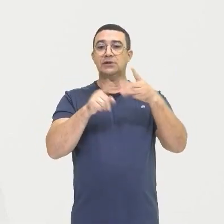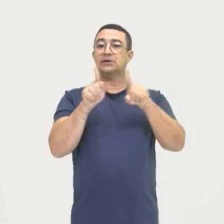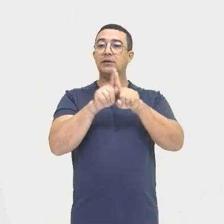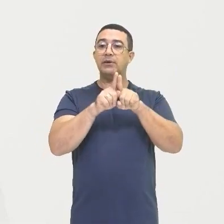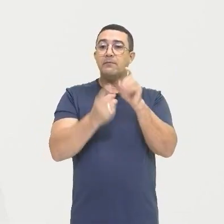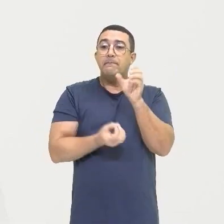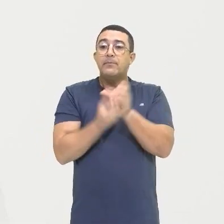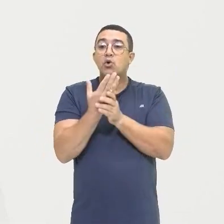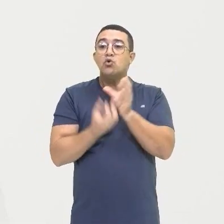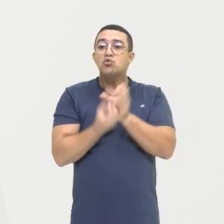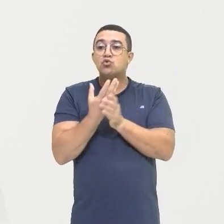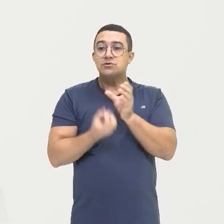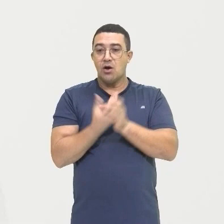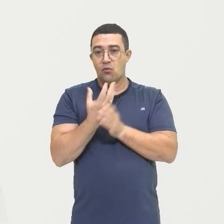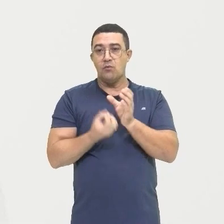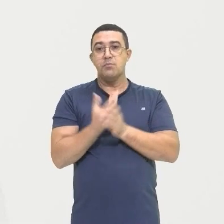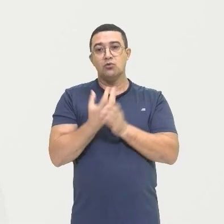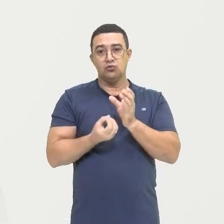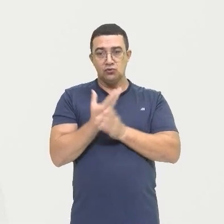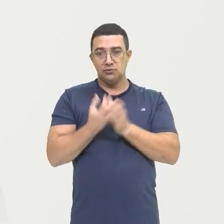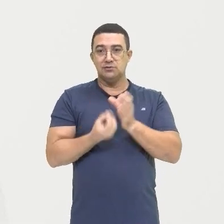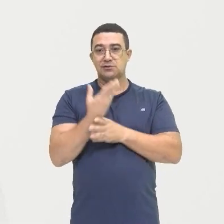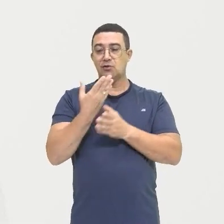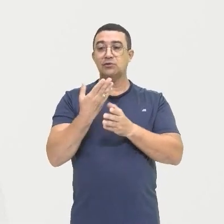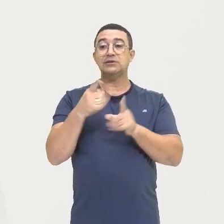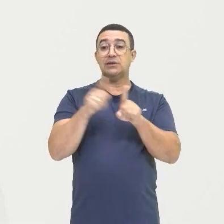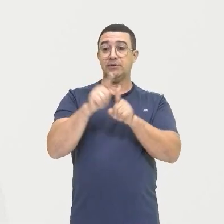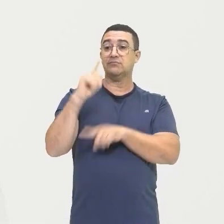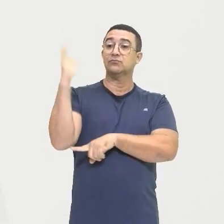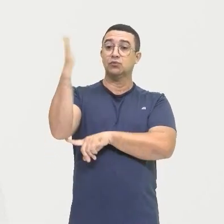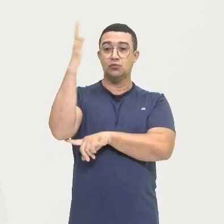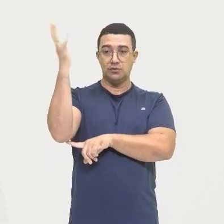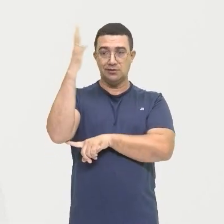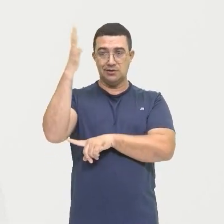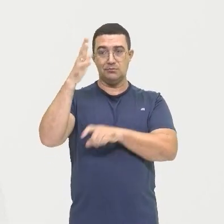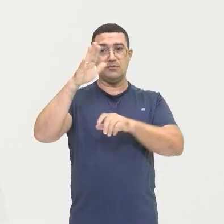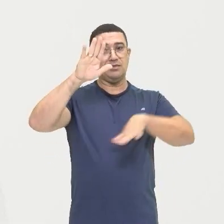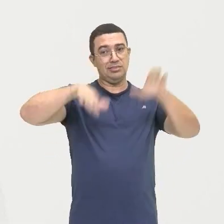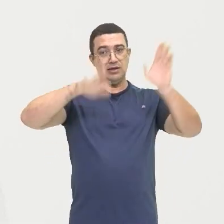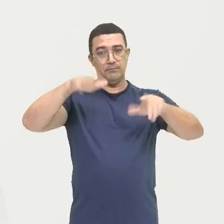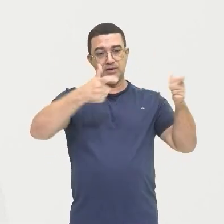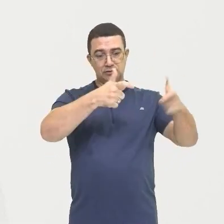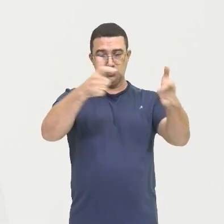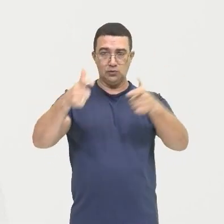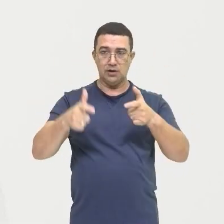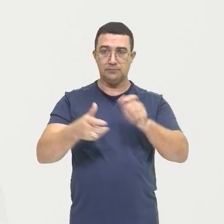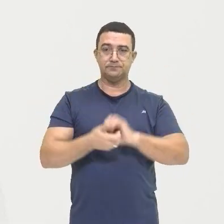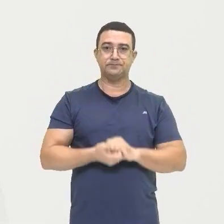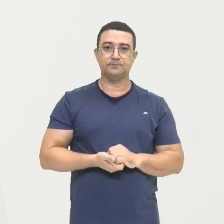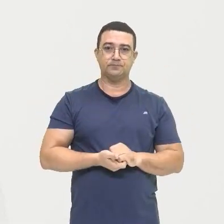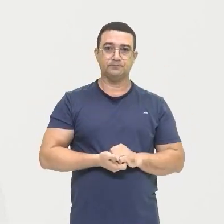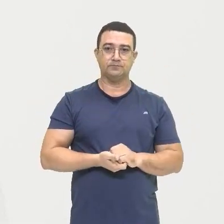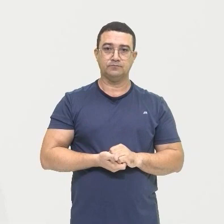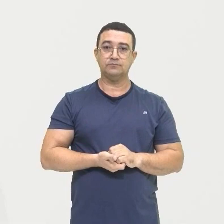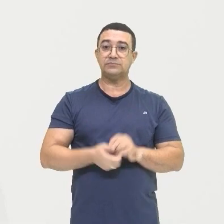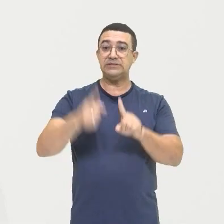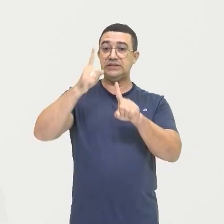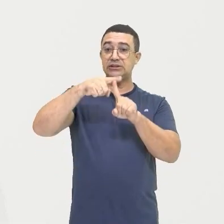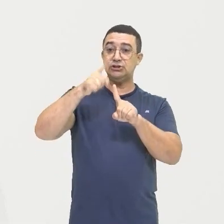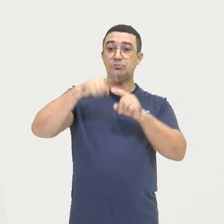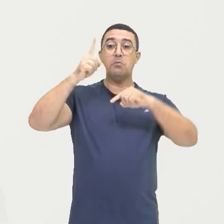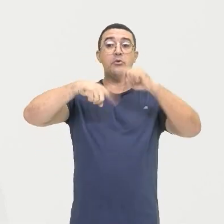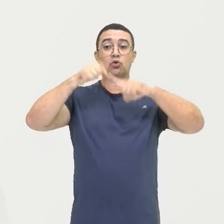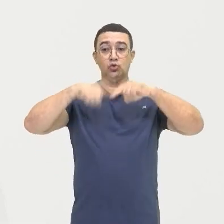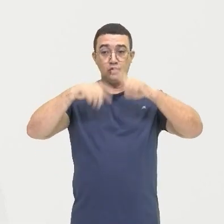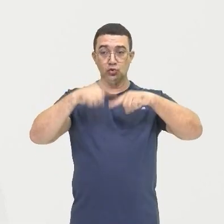fertilidade E também A questão climática Né Dependendo da localização E os tipos De produto cultivado Tá